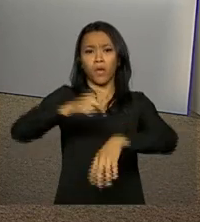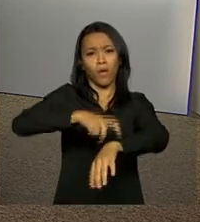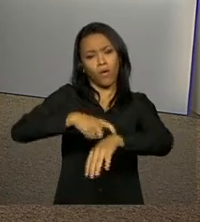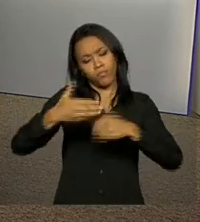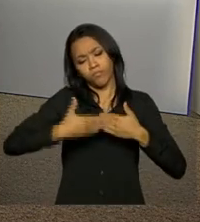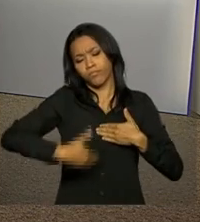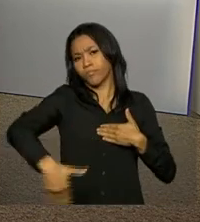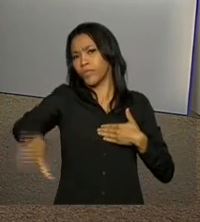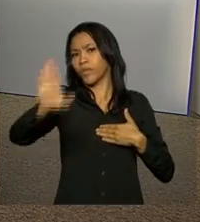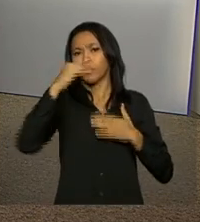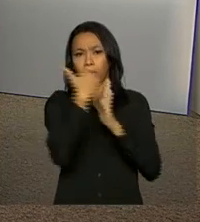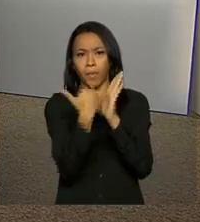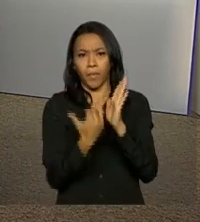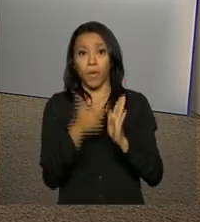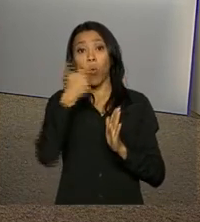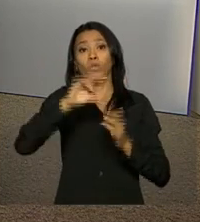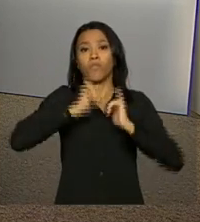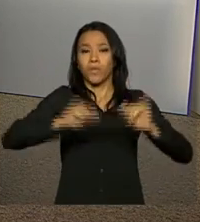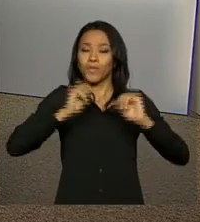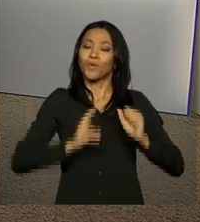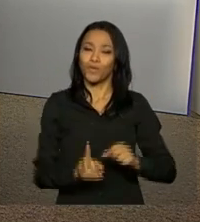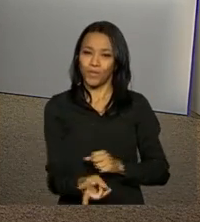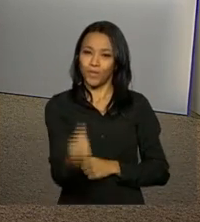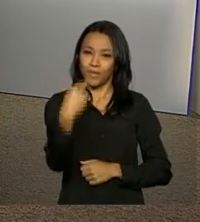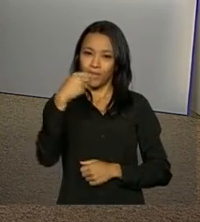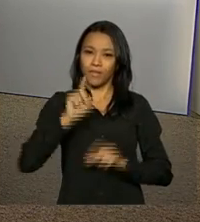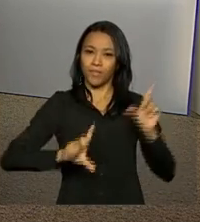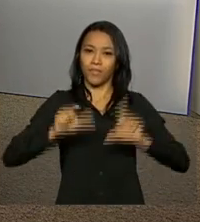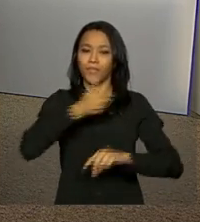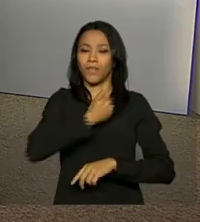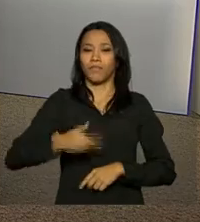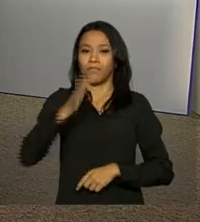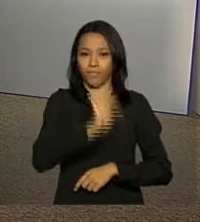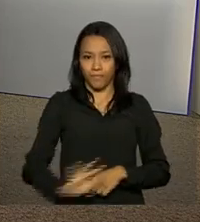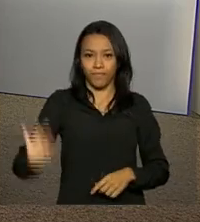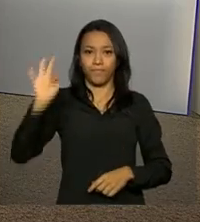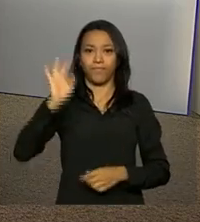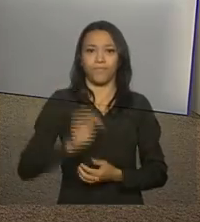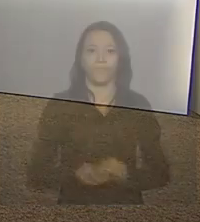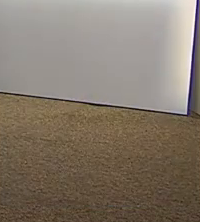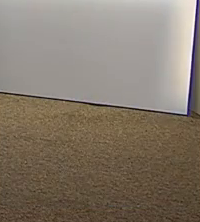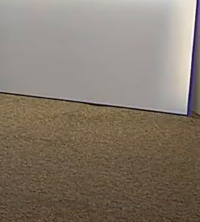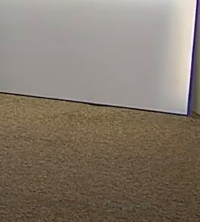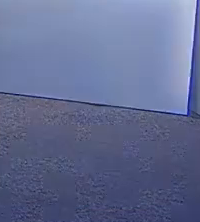ao longo da programação com outras informações. Continue na NBR, a TV do Governo Federal.